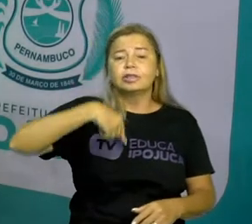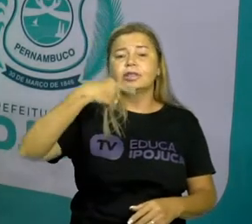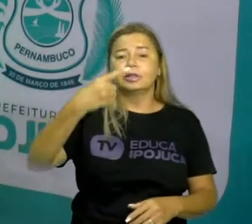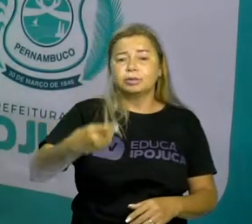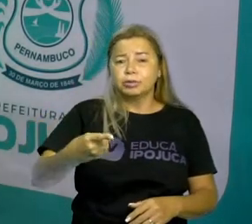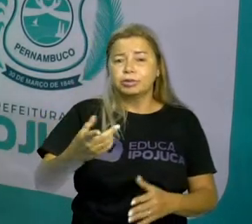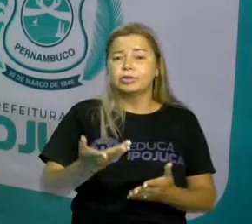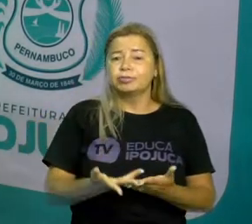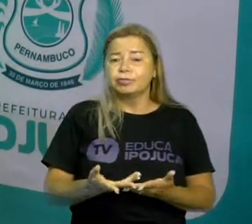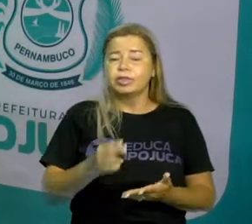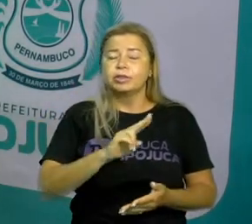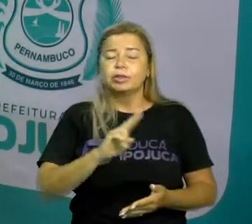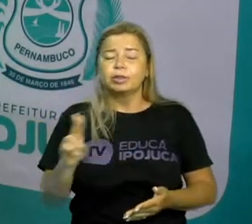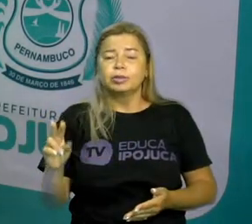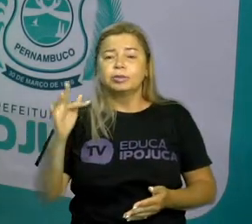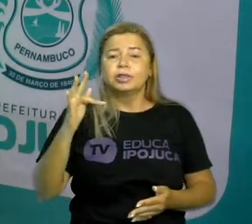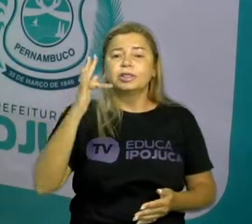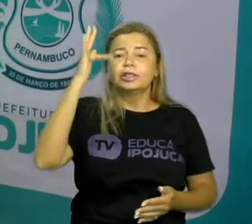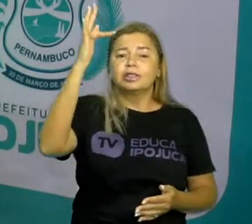futuro